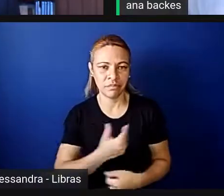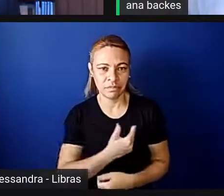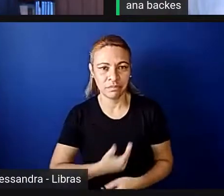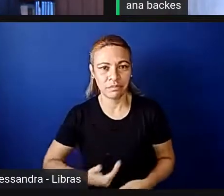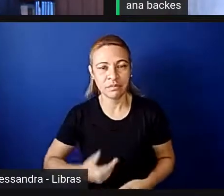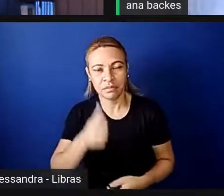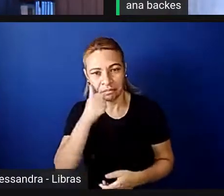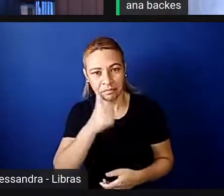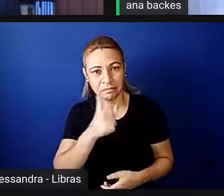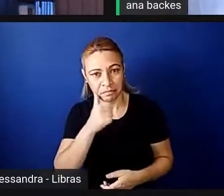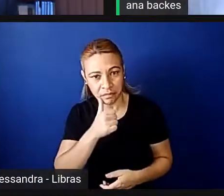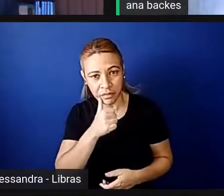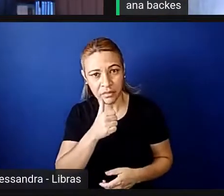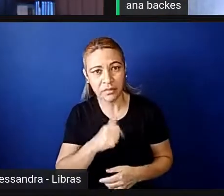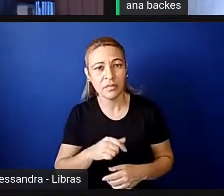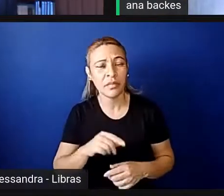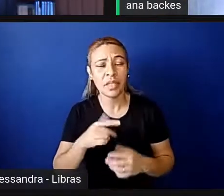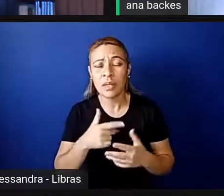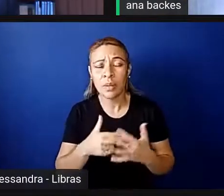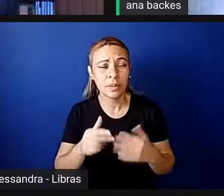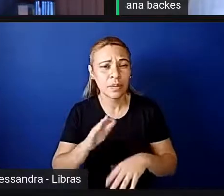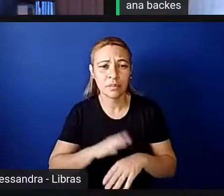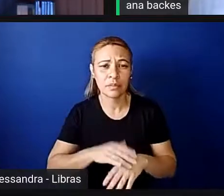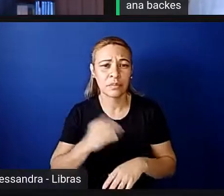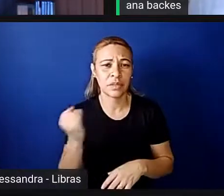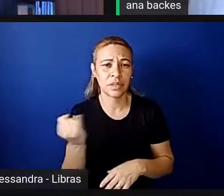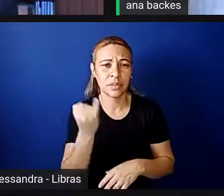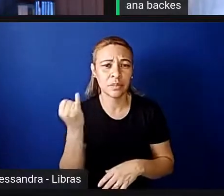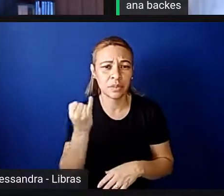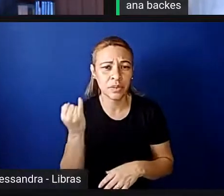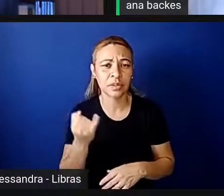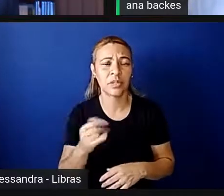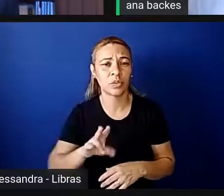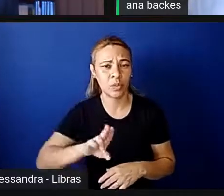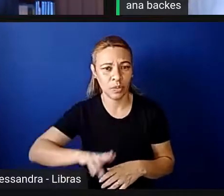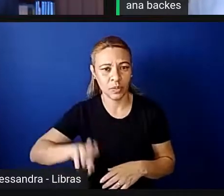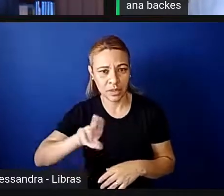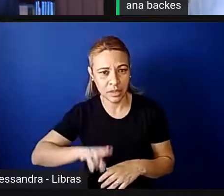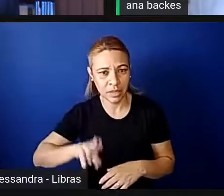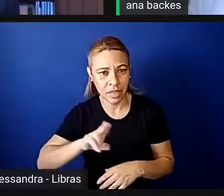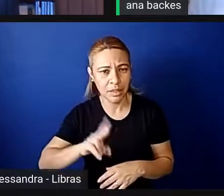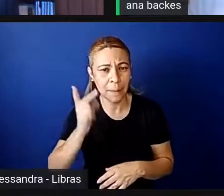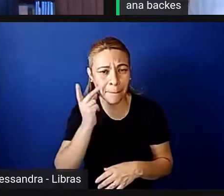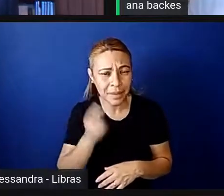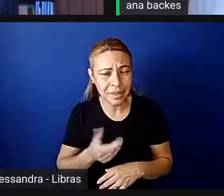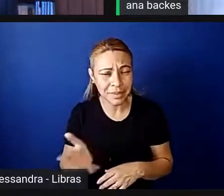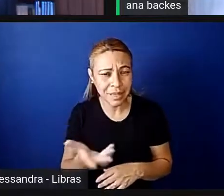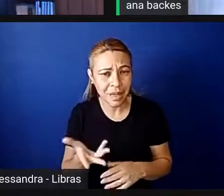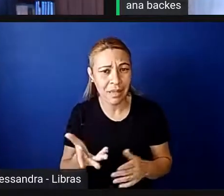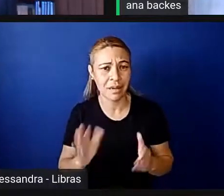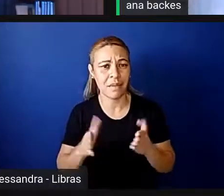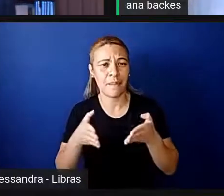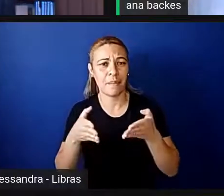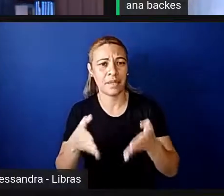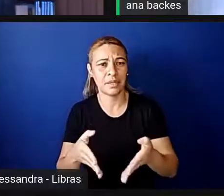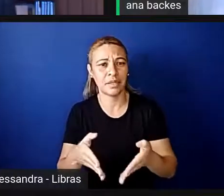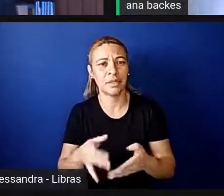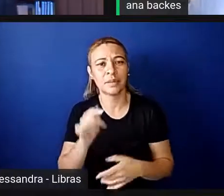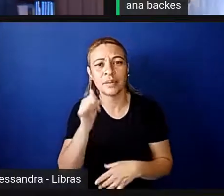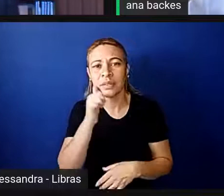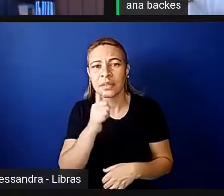A ferramenta essencial que tem sido usada, né, para acelerar essa participação do aspecto de vista